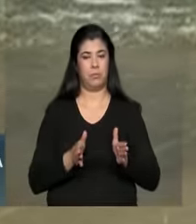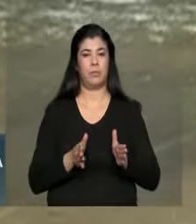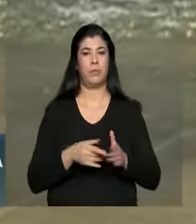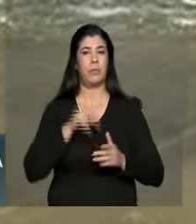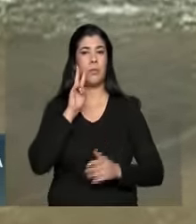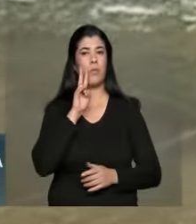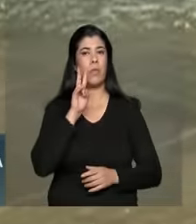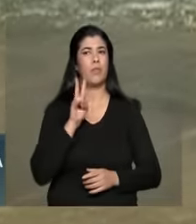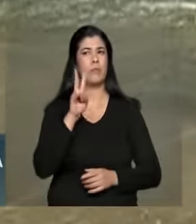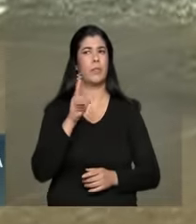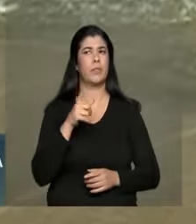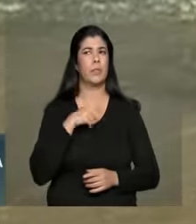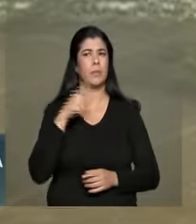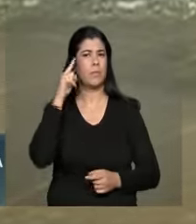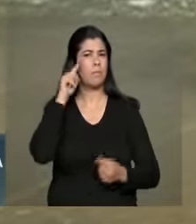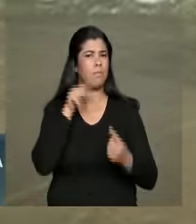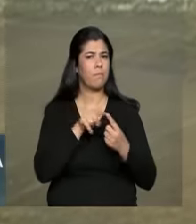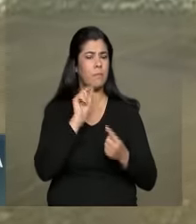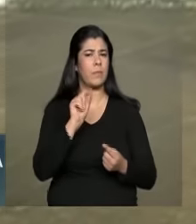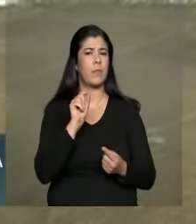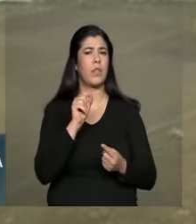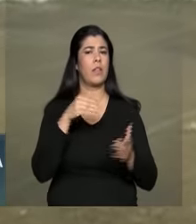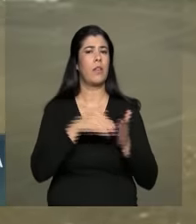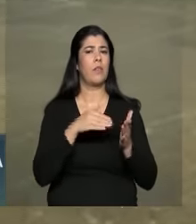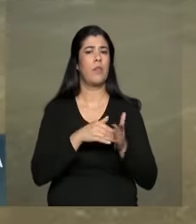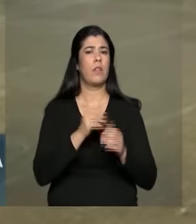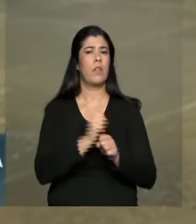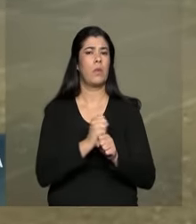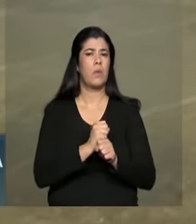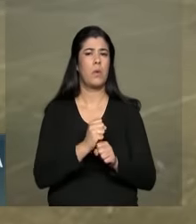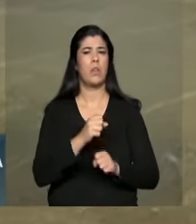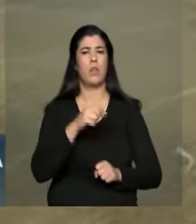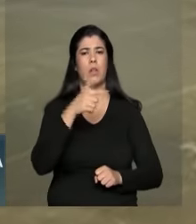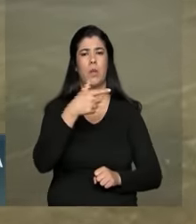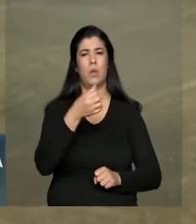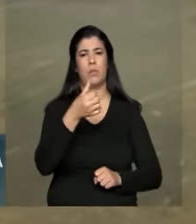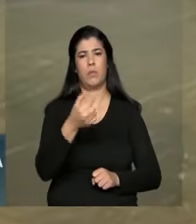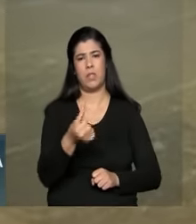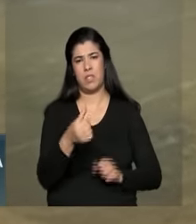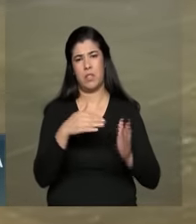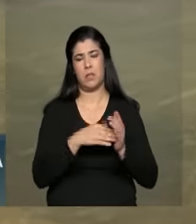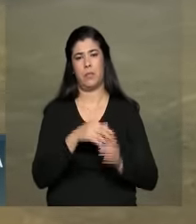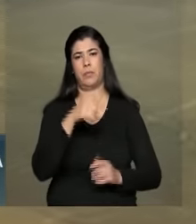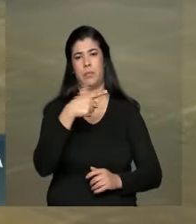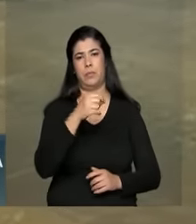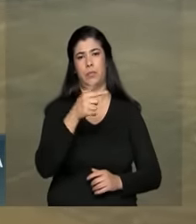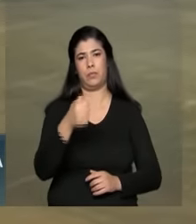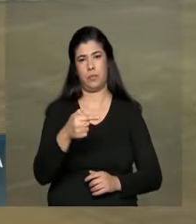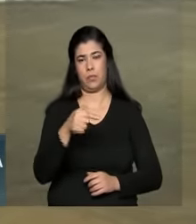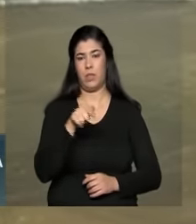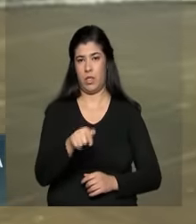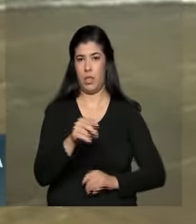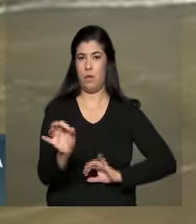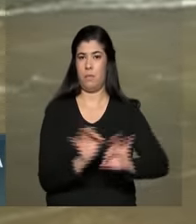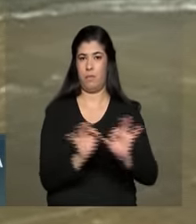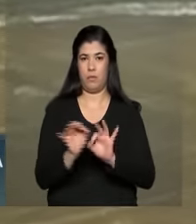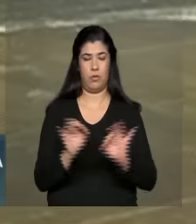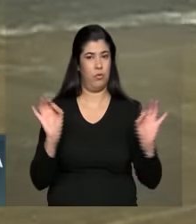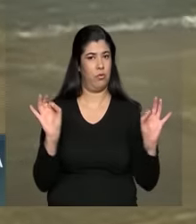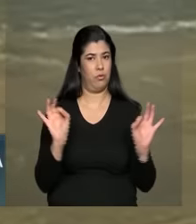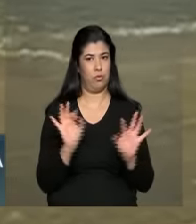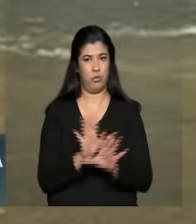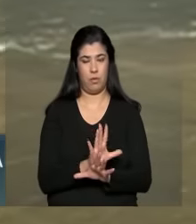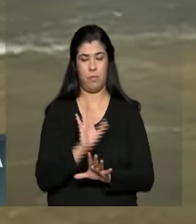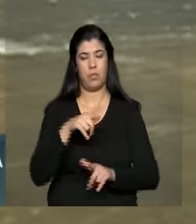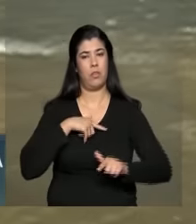previsão, estimativa de que no final de 2016, início de 2017, o projeto já esteja concluído e